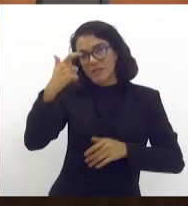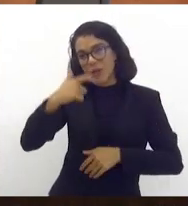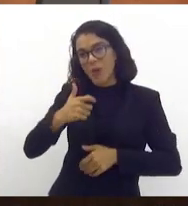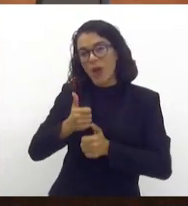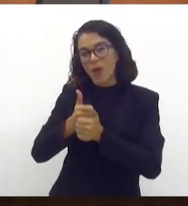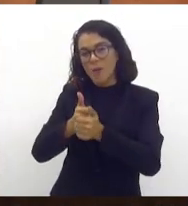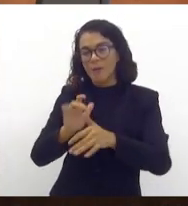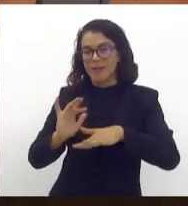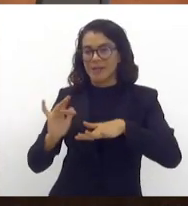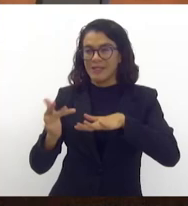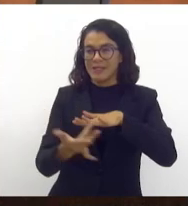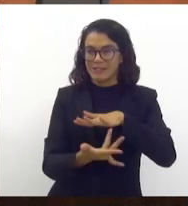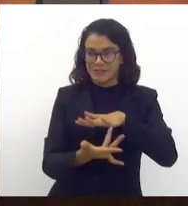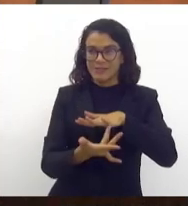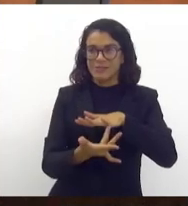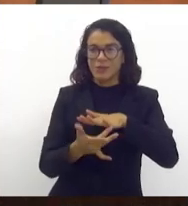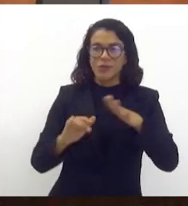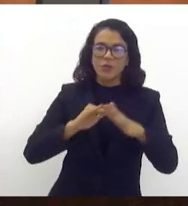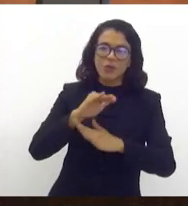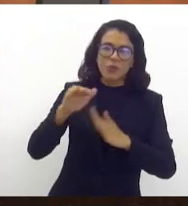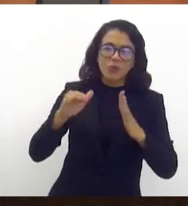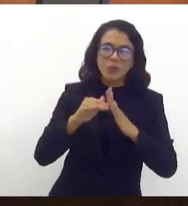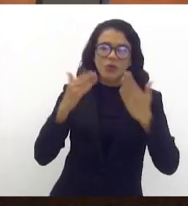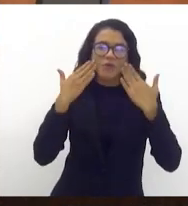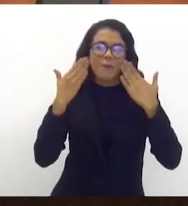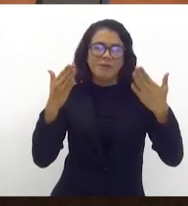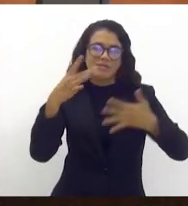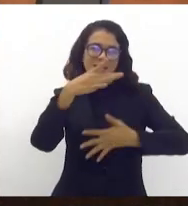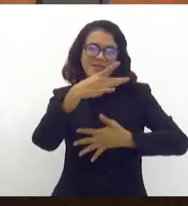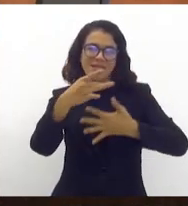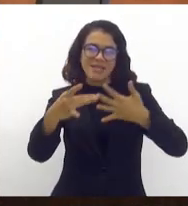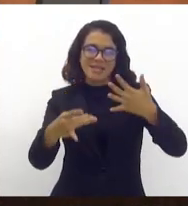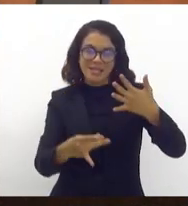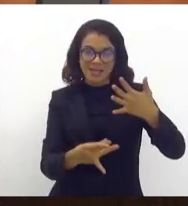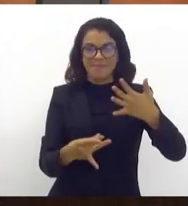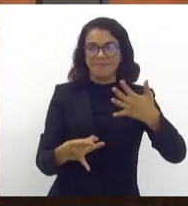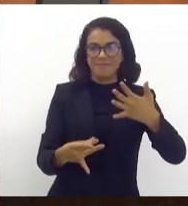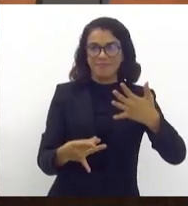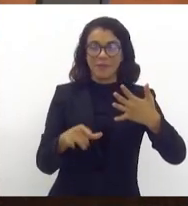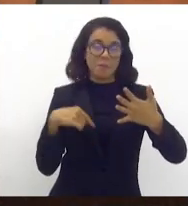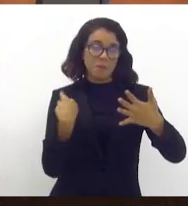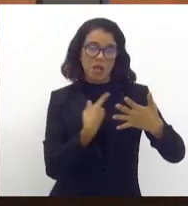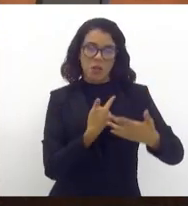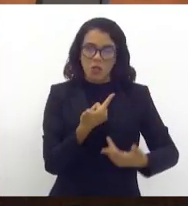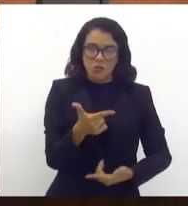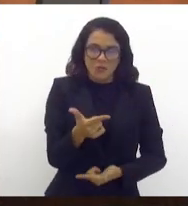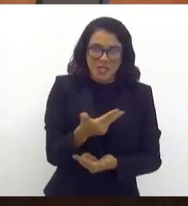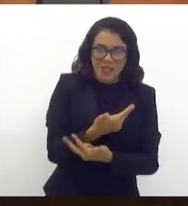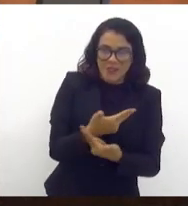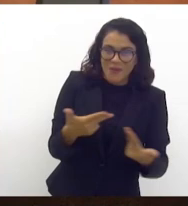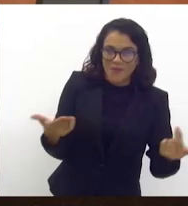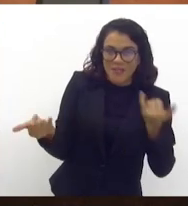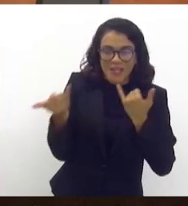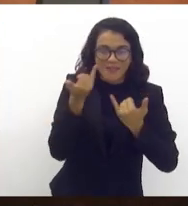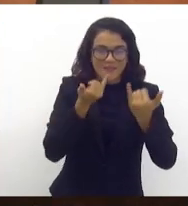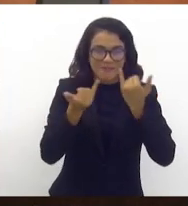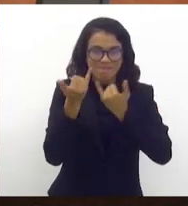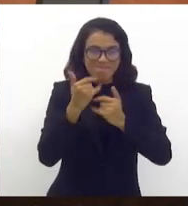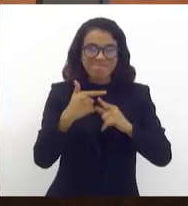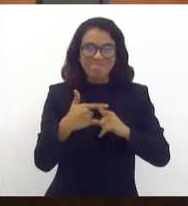sociais, tudo que tinha sido apresentado ali, para nós, nenhuma novidade, porque,